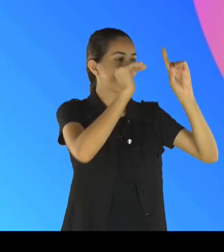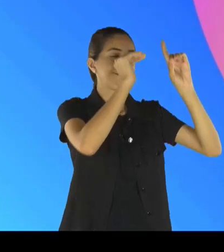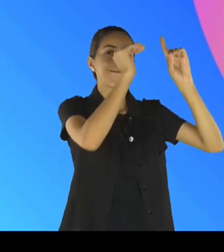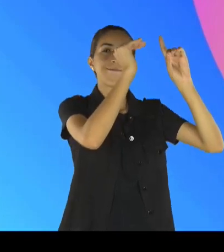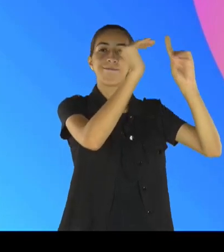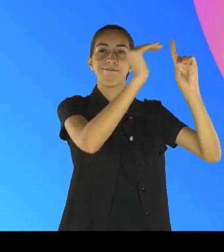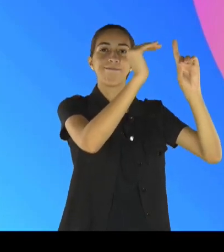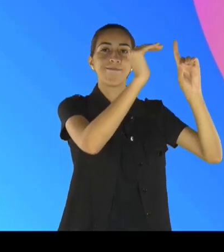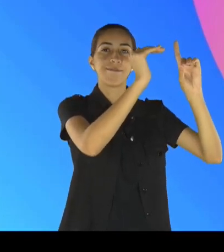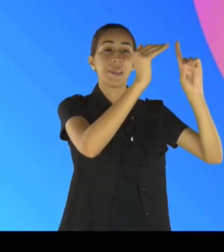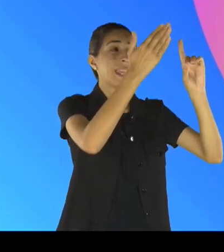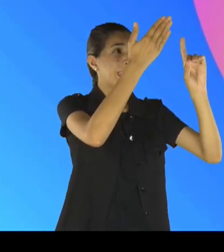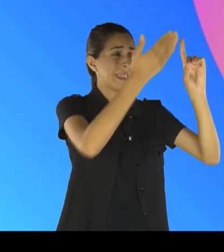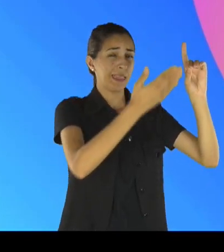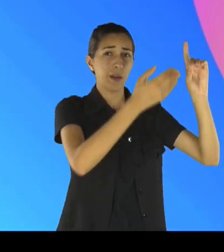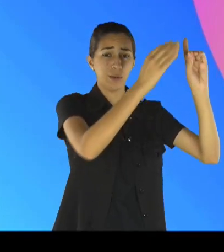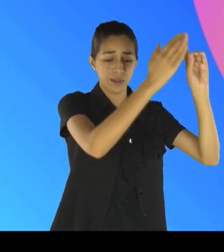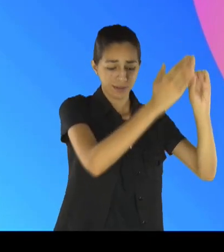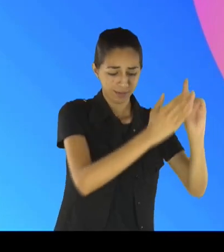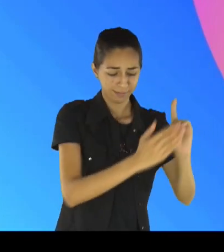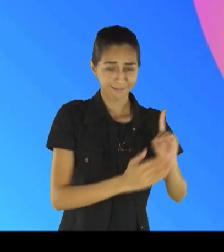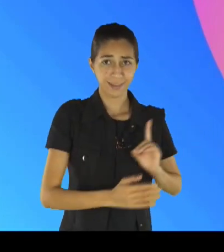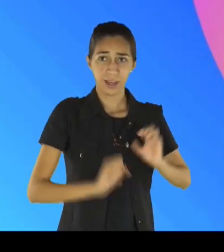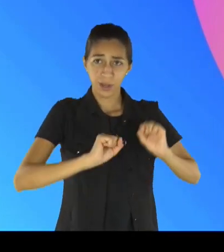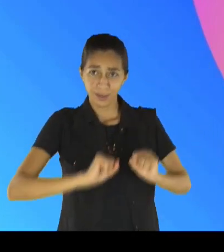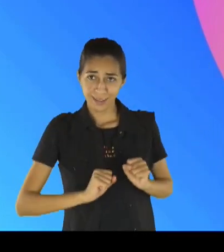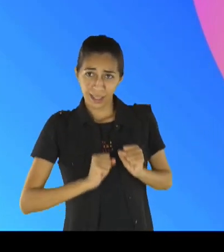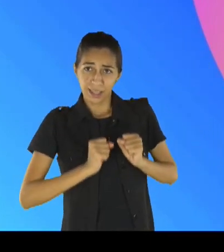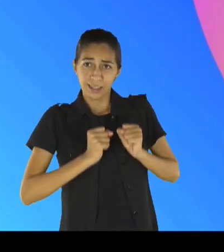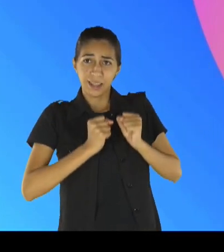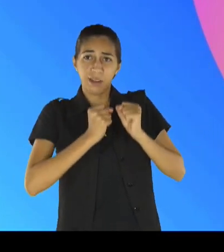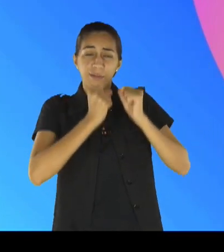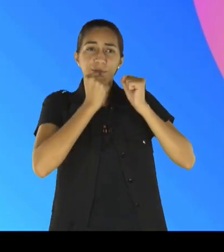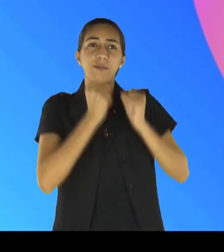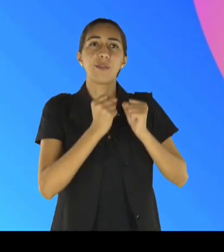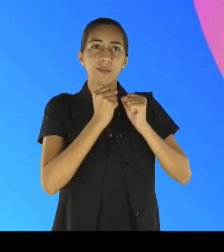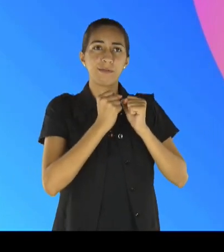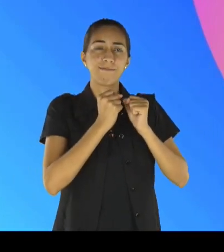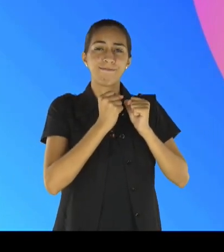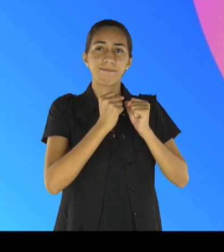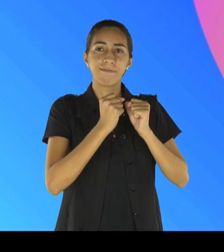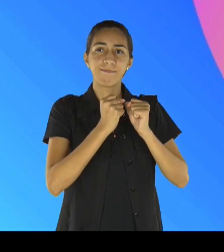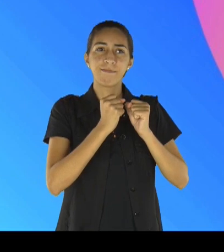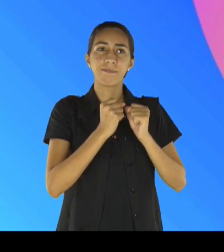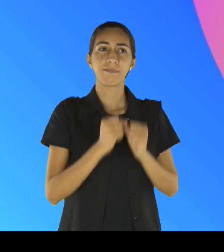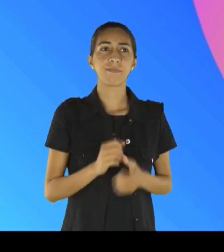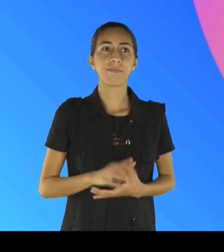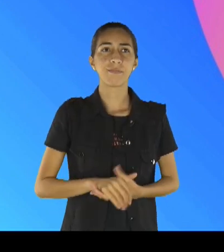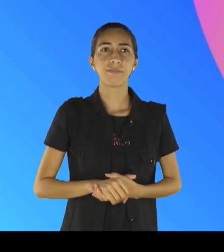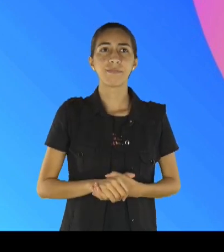cansado, Ele fortalece, o angustiado, Ele fortalece, aquele que está,